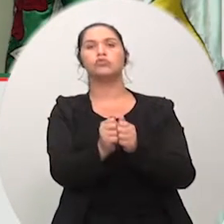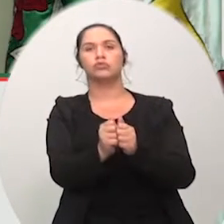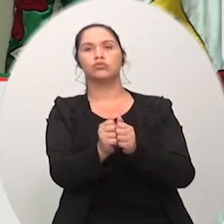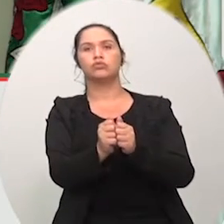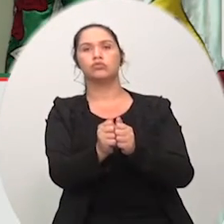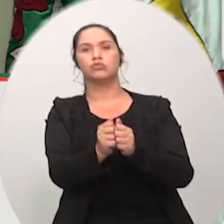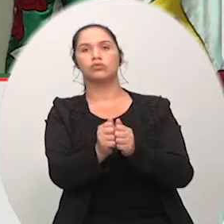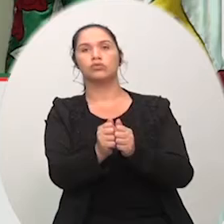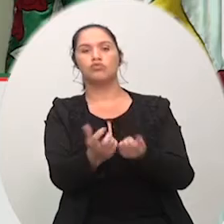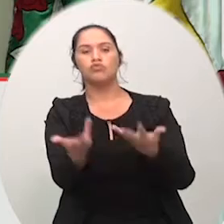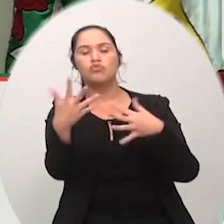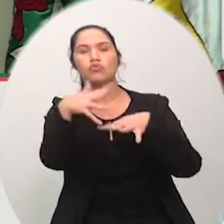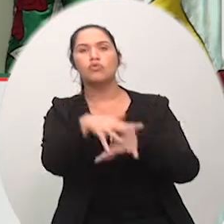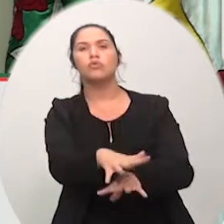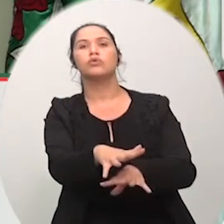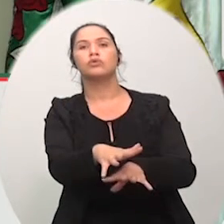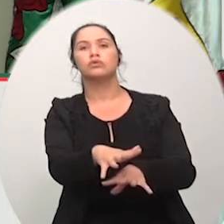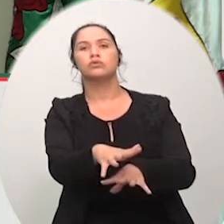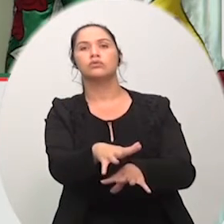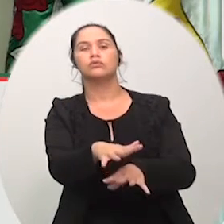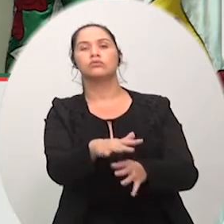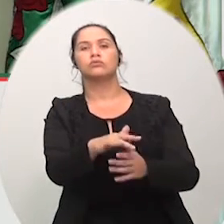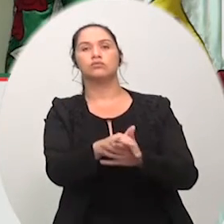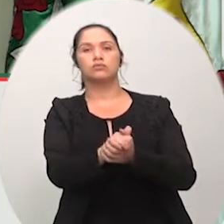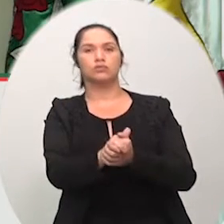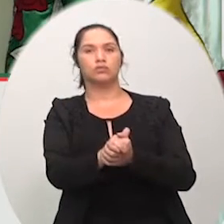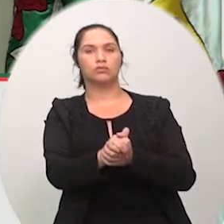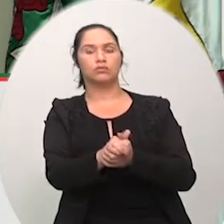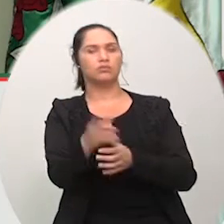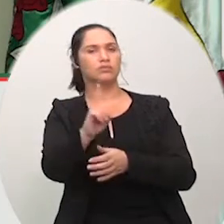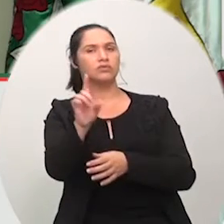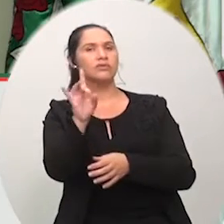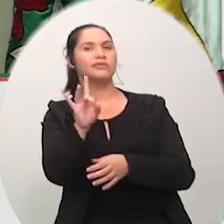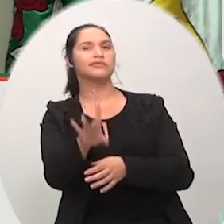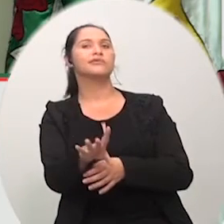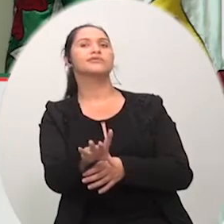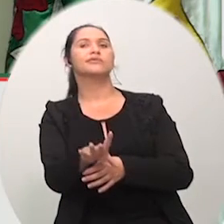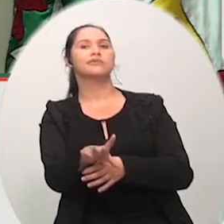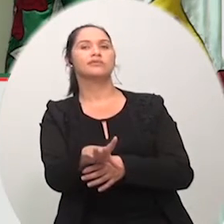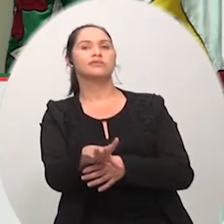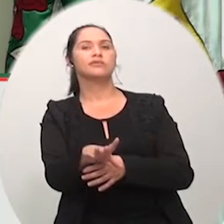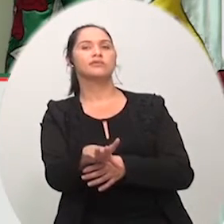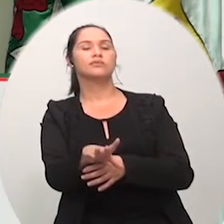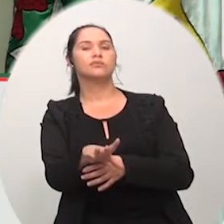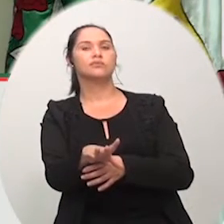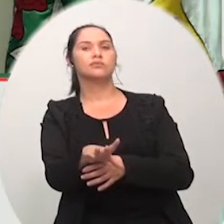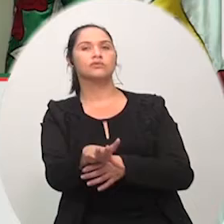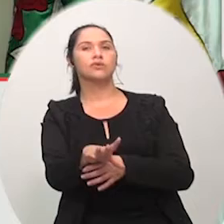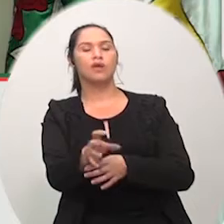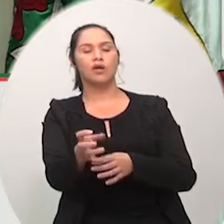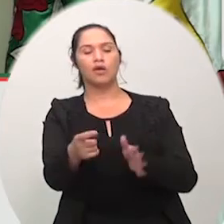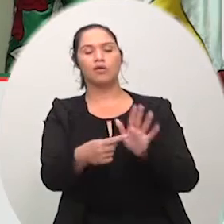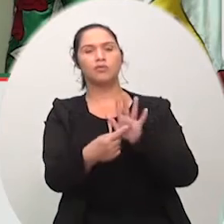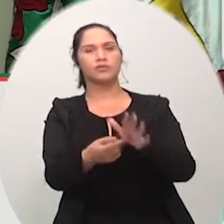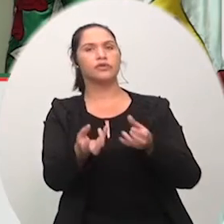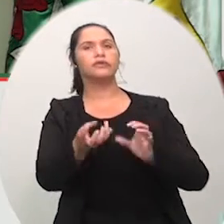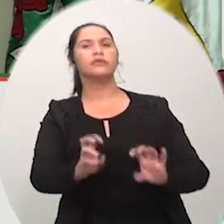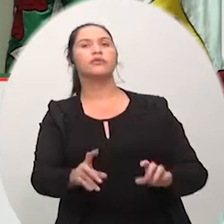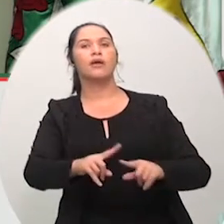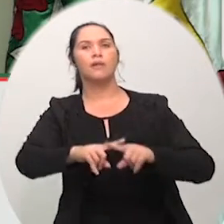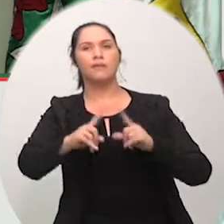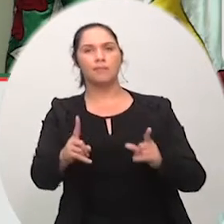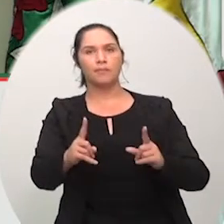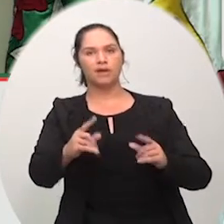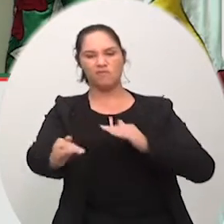se envolver muito mais efetivamente do que do que o próprio repúdio mas fazer um grande manifestação um